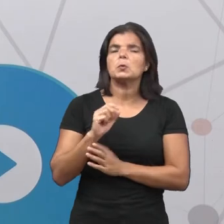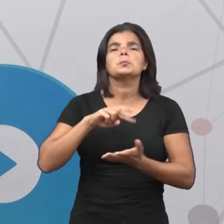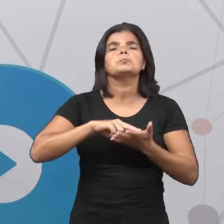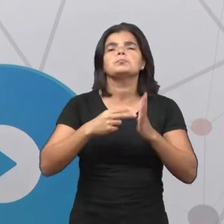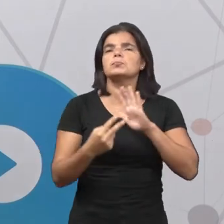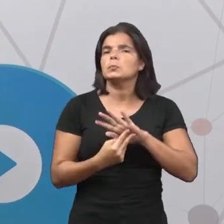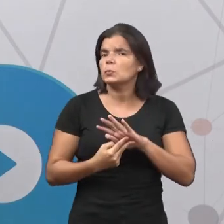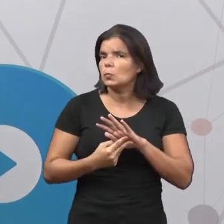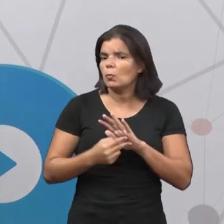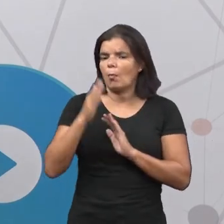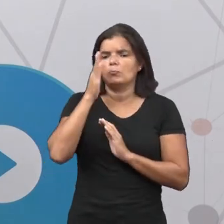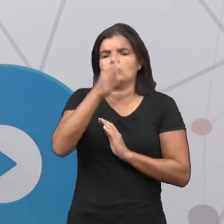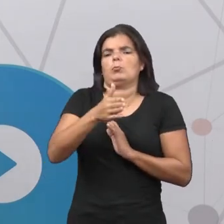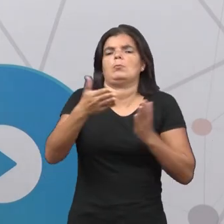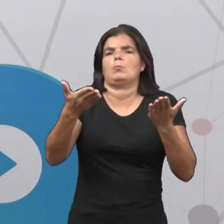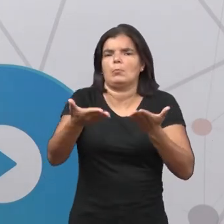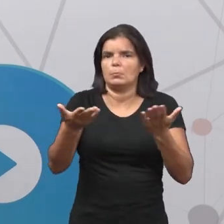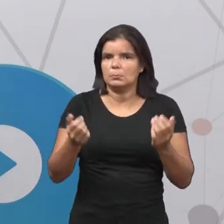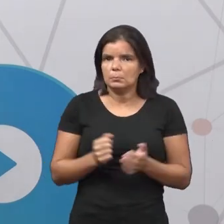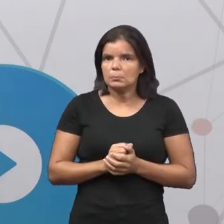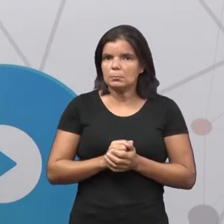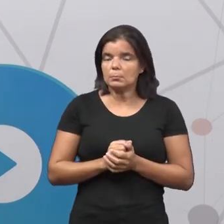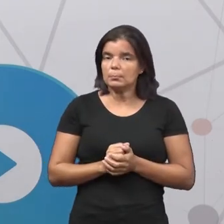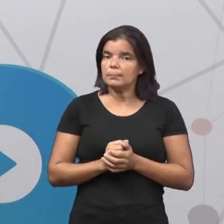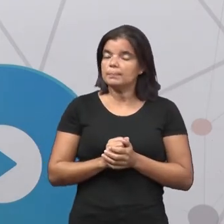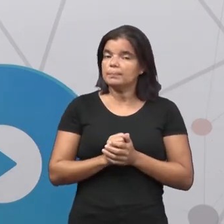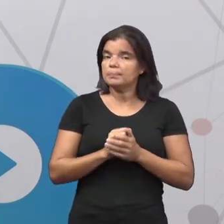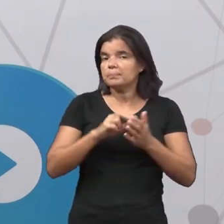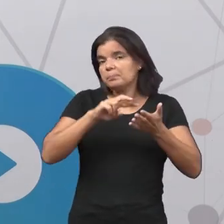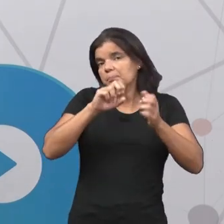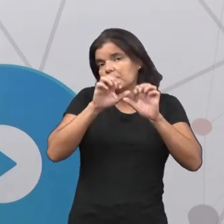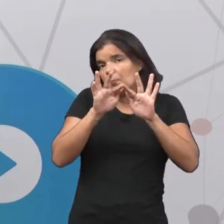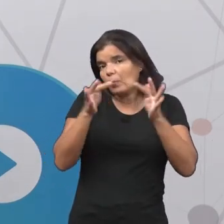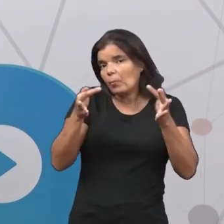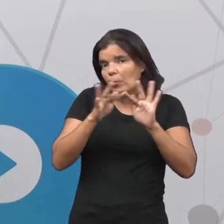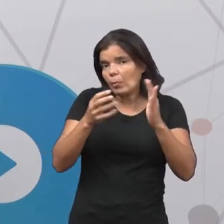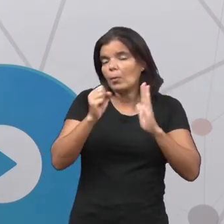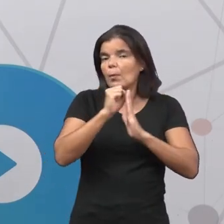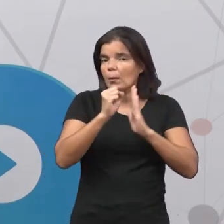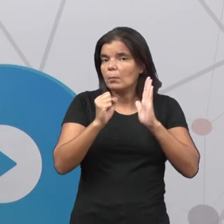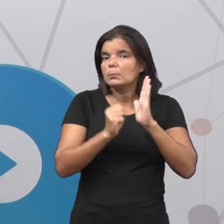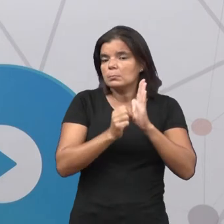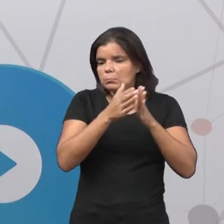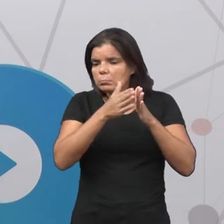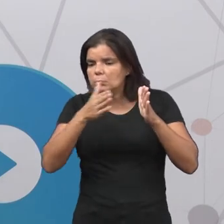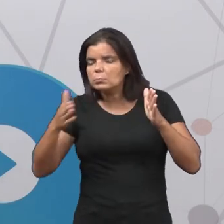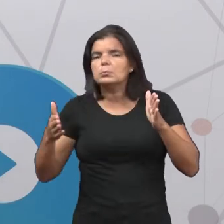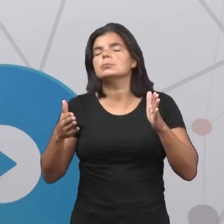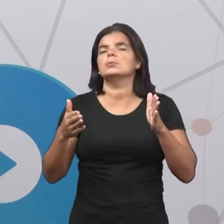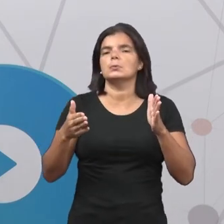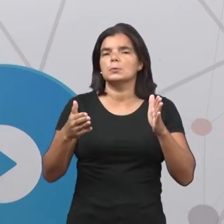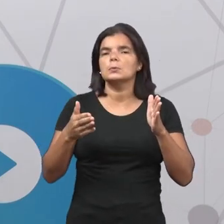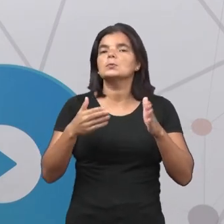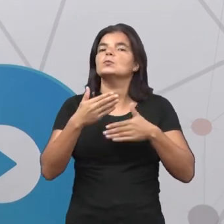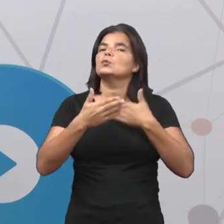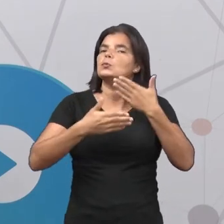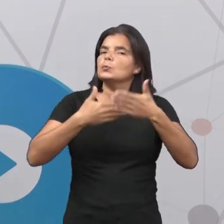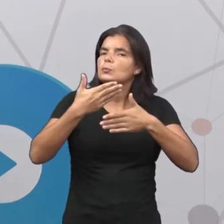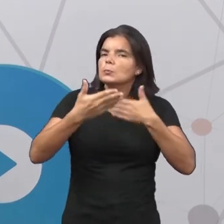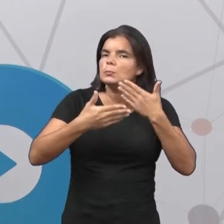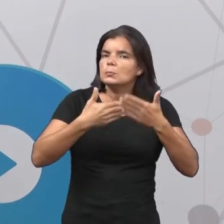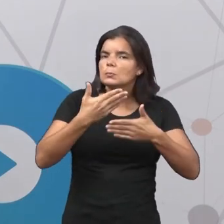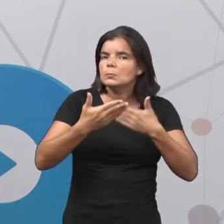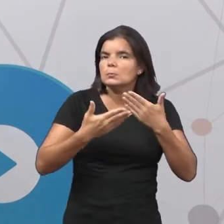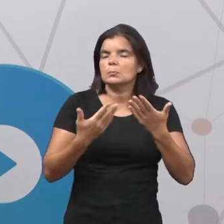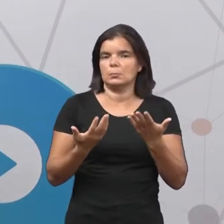significa direta aí já? Simplesmente nessa década, o nosso país começou a passar por um processo de